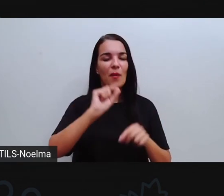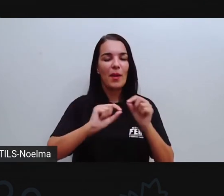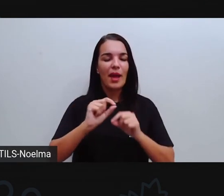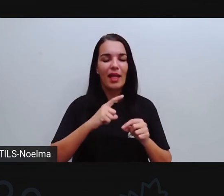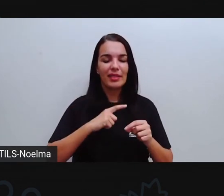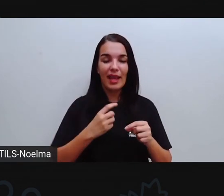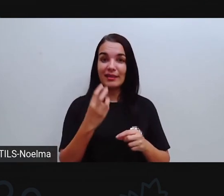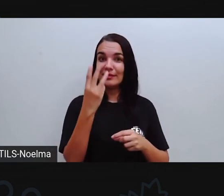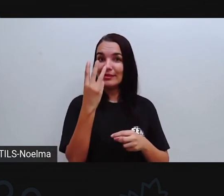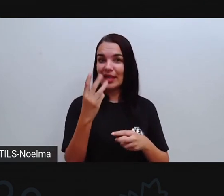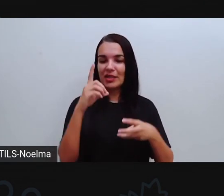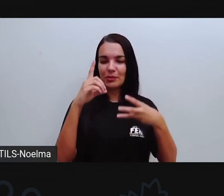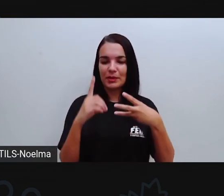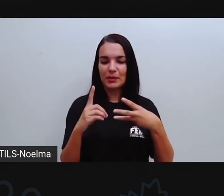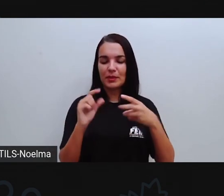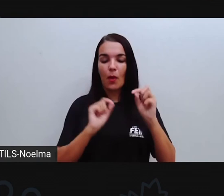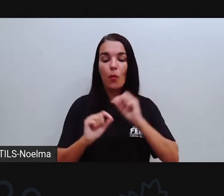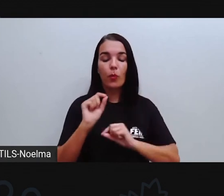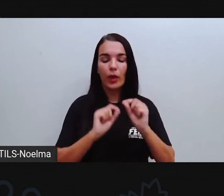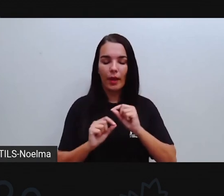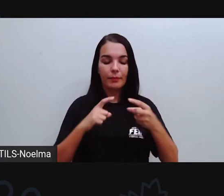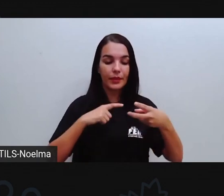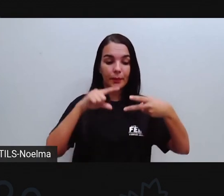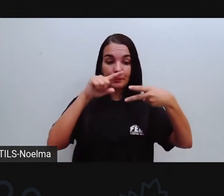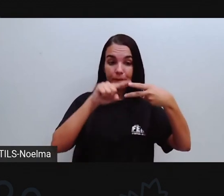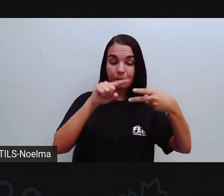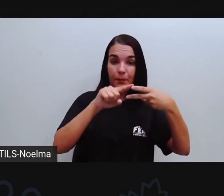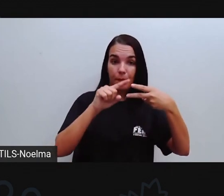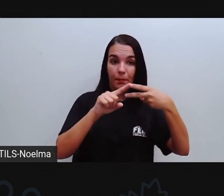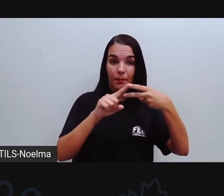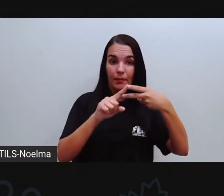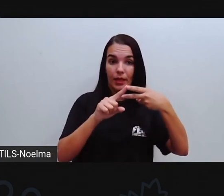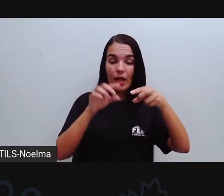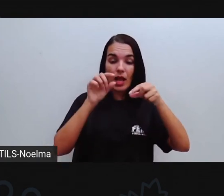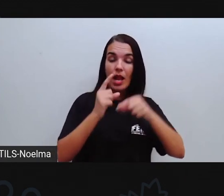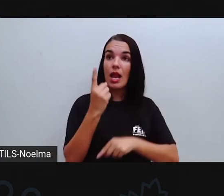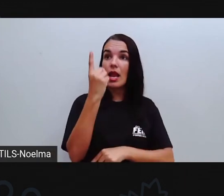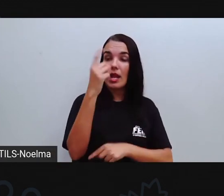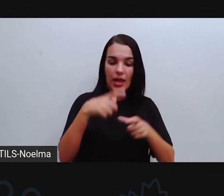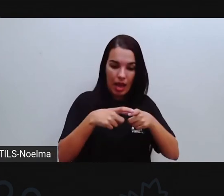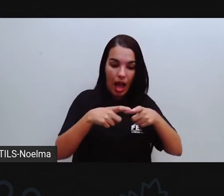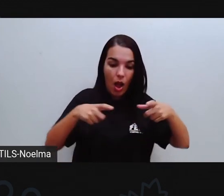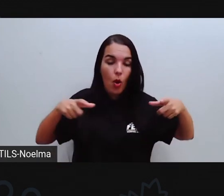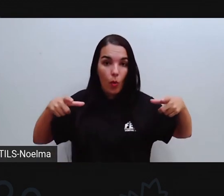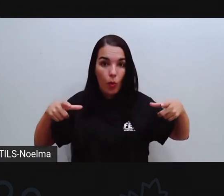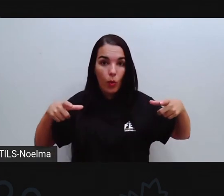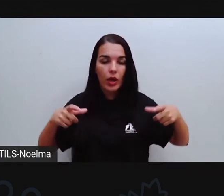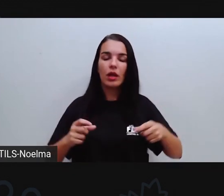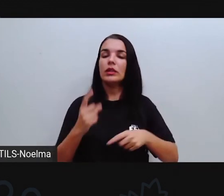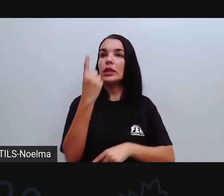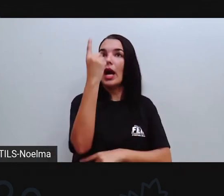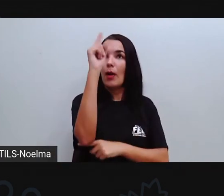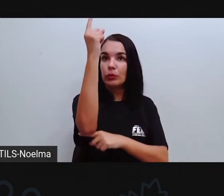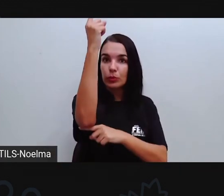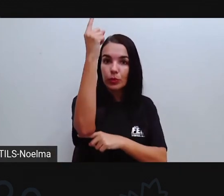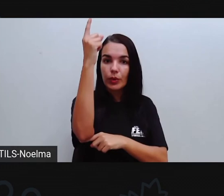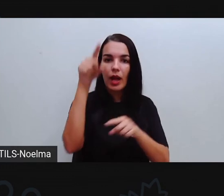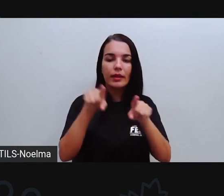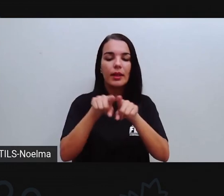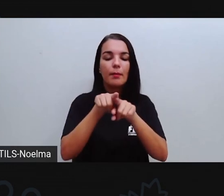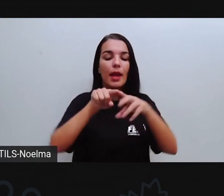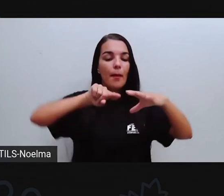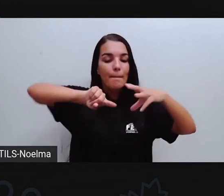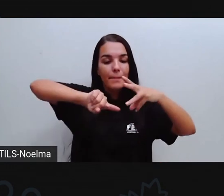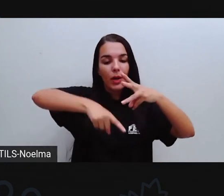apresentam três dimensões. Apresentam largura, comprimento e